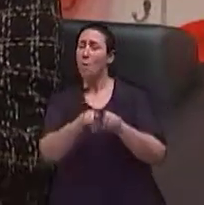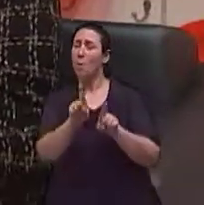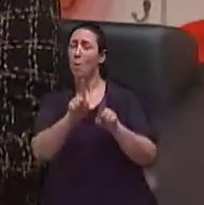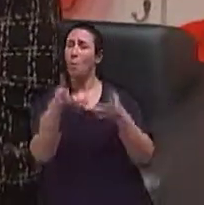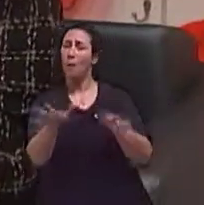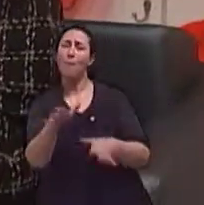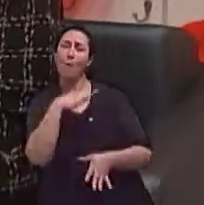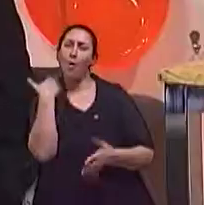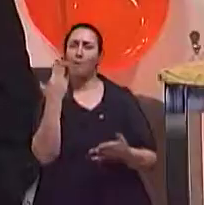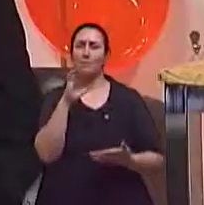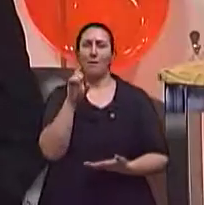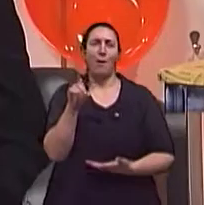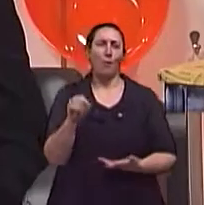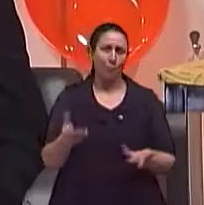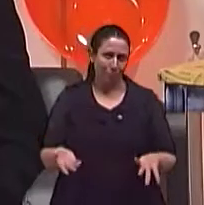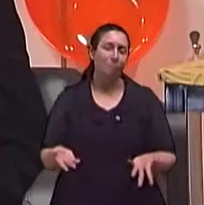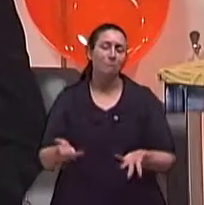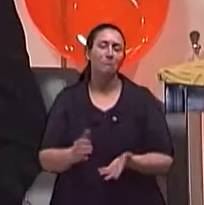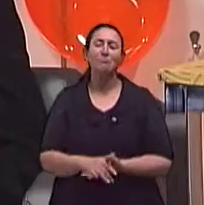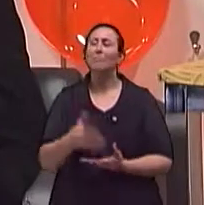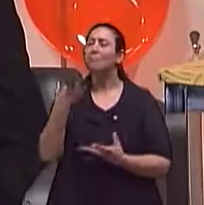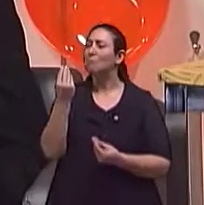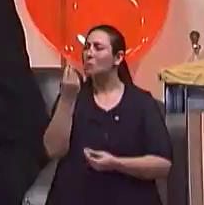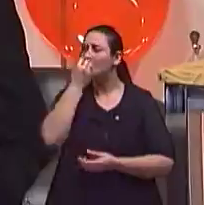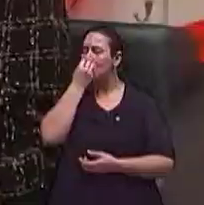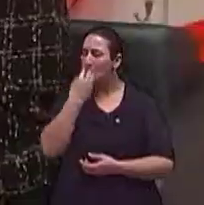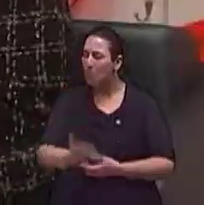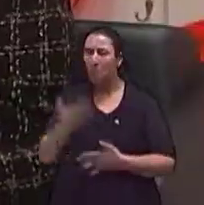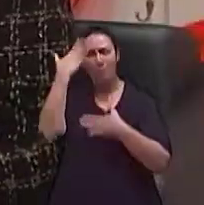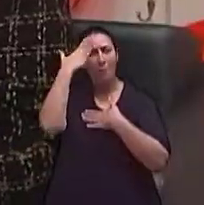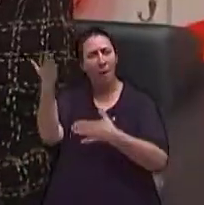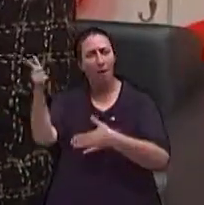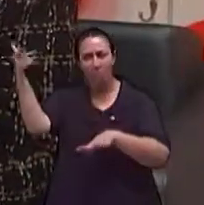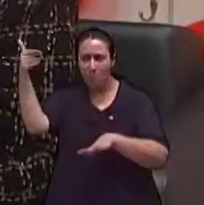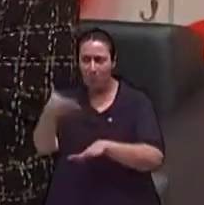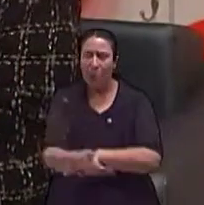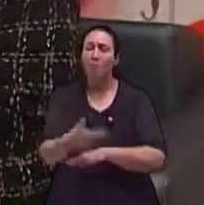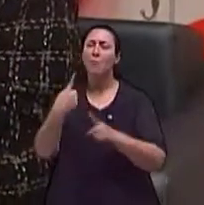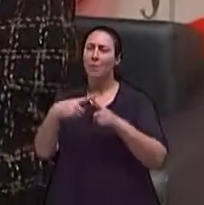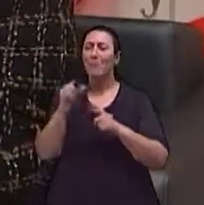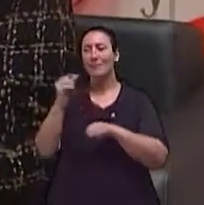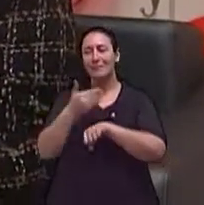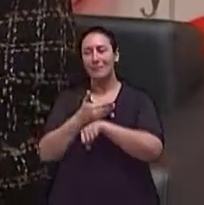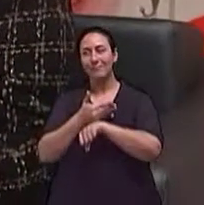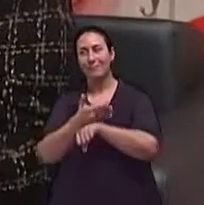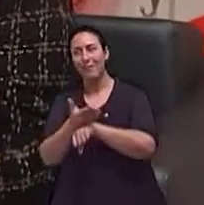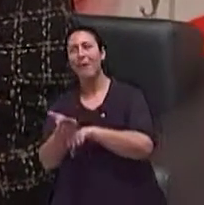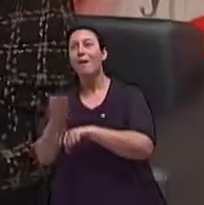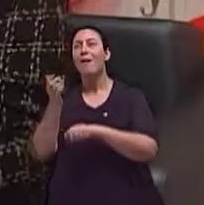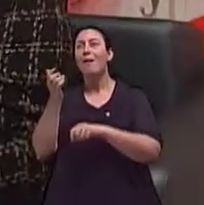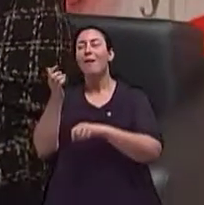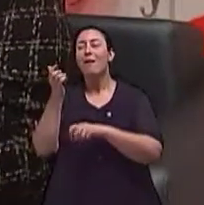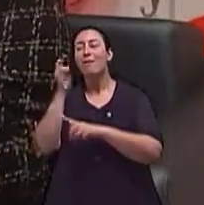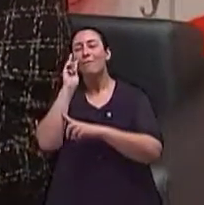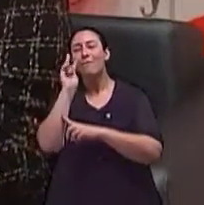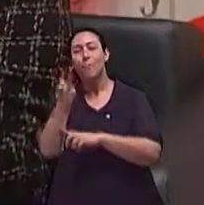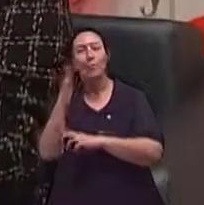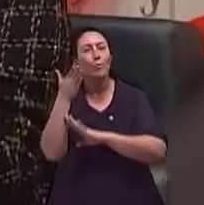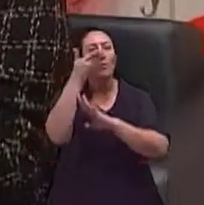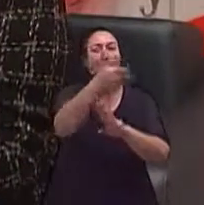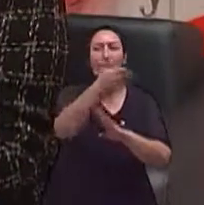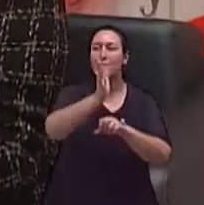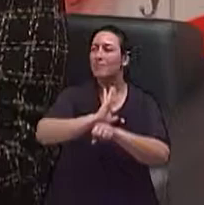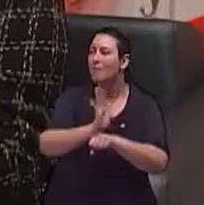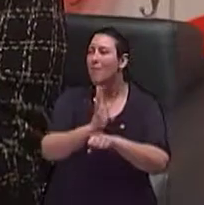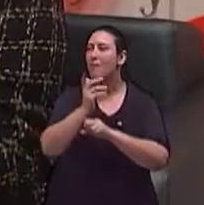né? Muito obrigada por esse programa, doutora Aline. foi excelente. A gente passou um pouquinho pelo cinema. A gente agradece a vocês